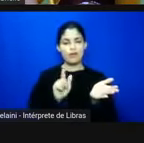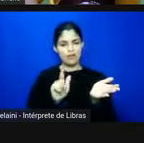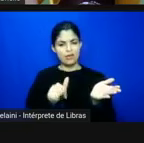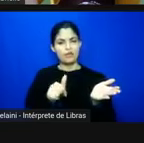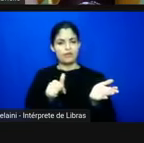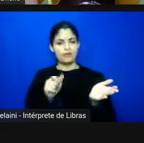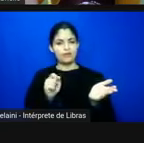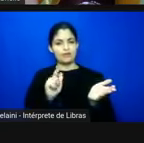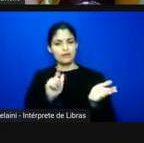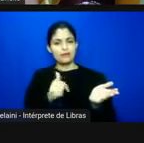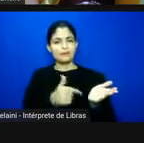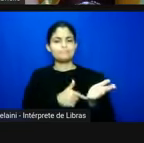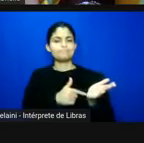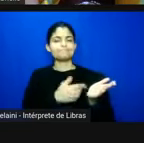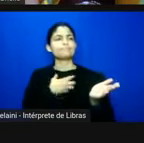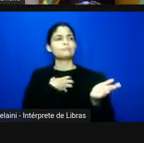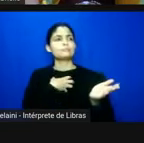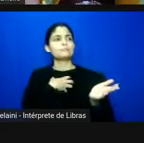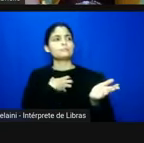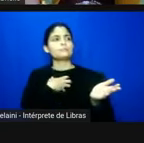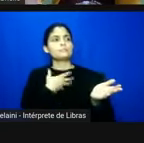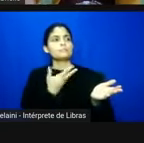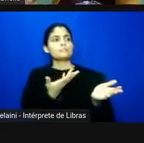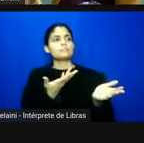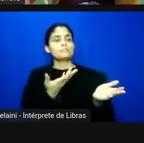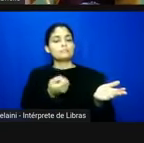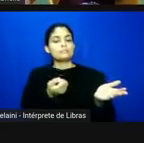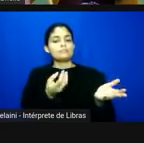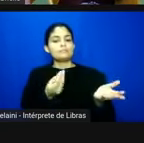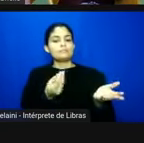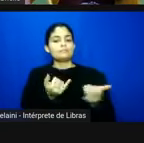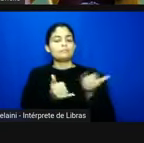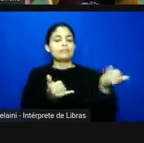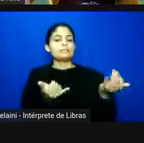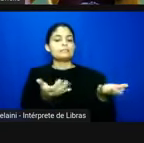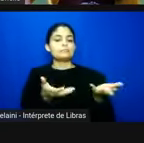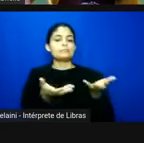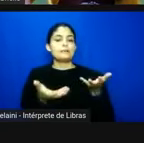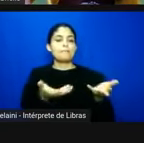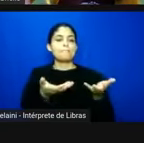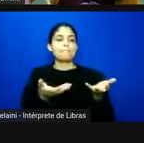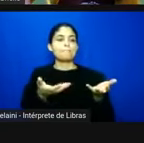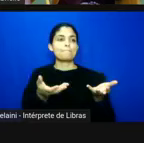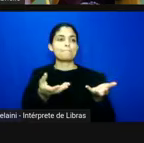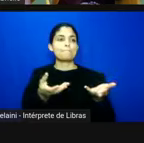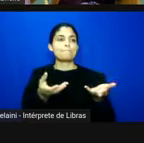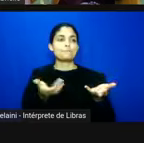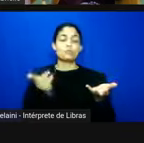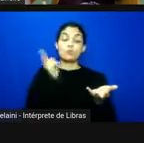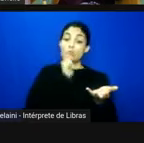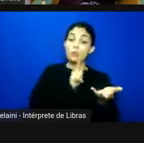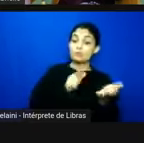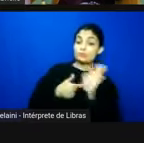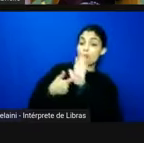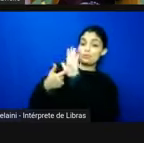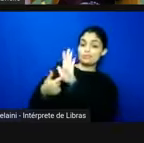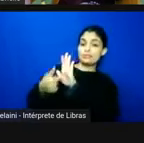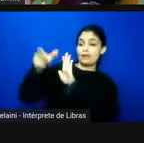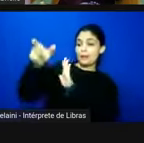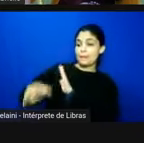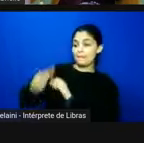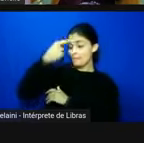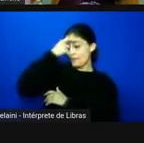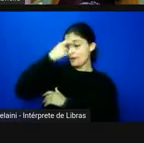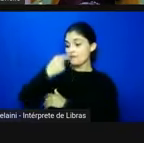forma de é um meio de formar um outro perfil de professor e professora de